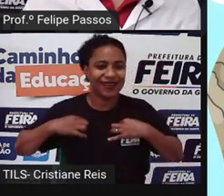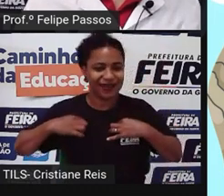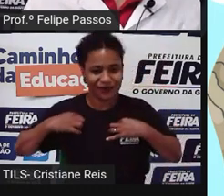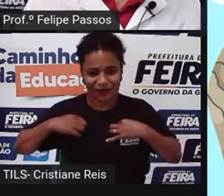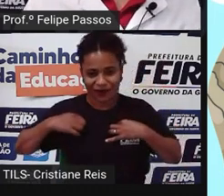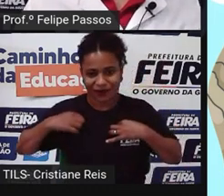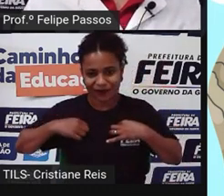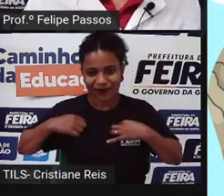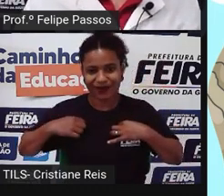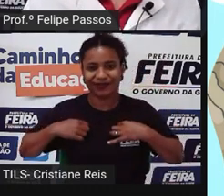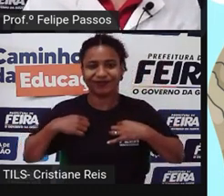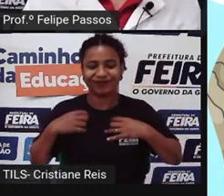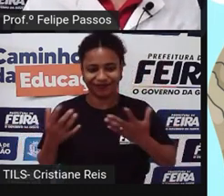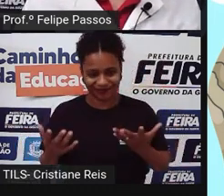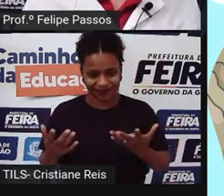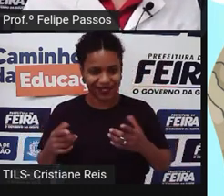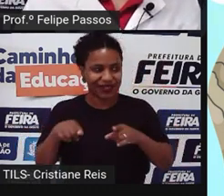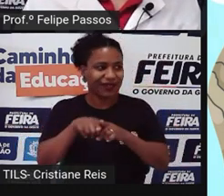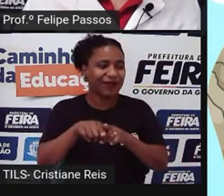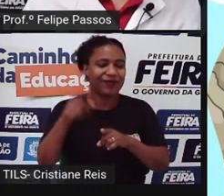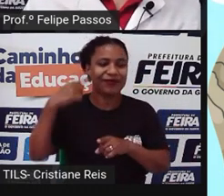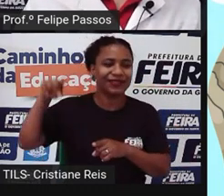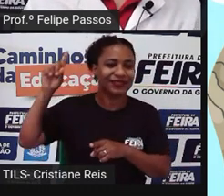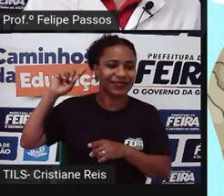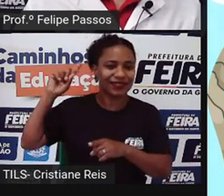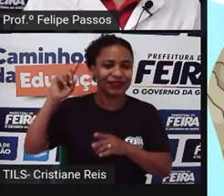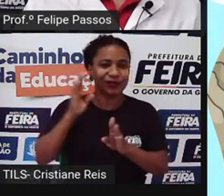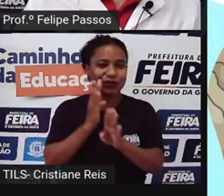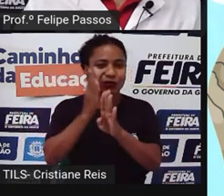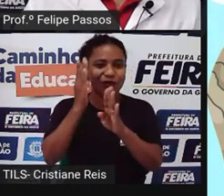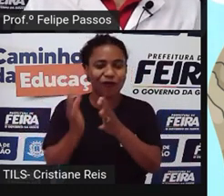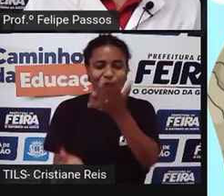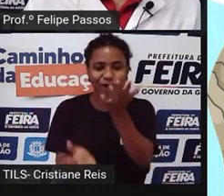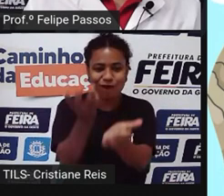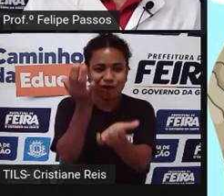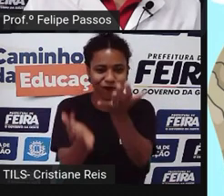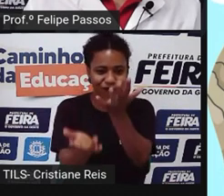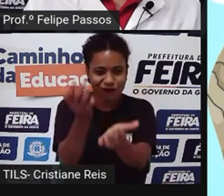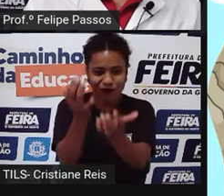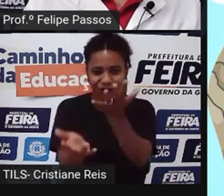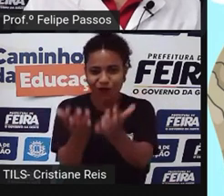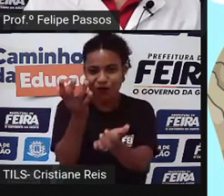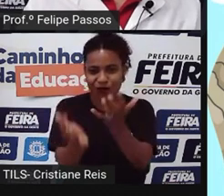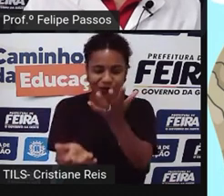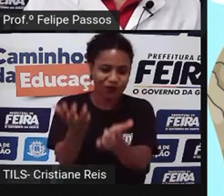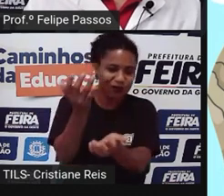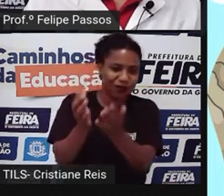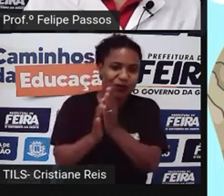por exemplo, olha que ferramenta incrível que é o fogo. Protege contra os animais, aquece,